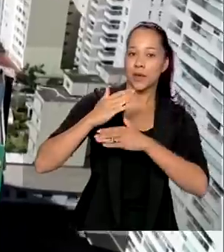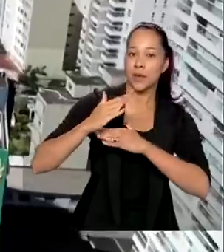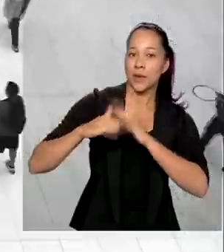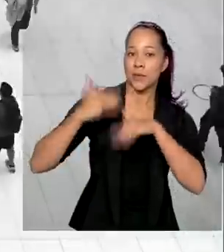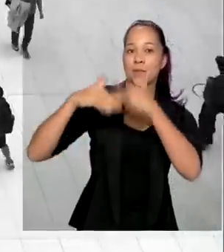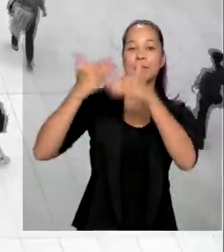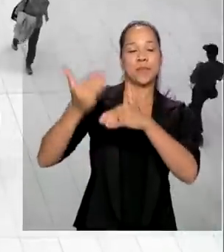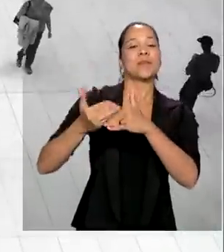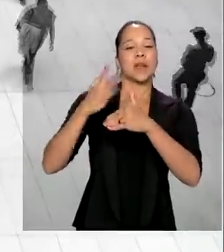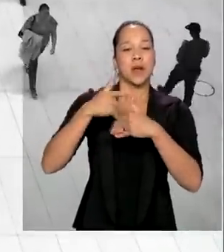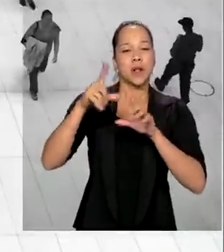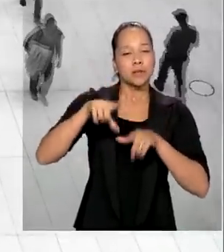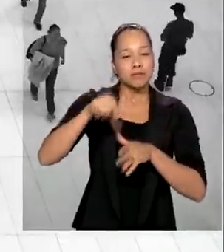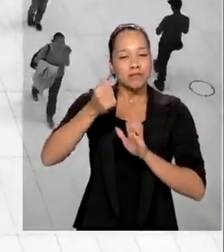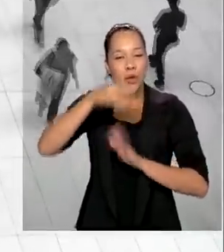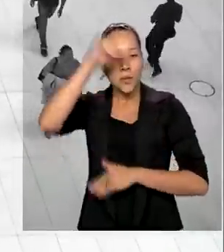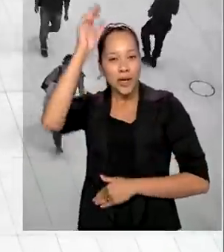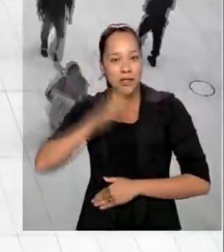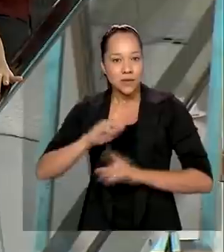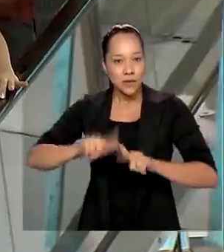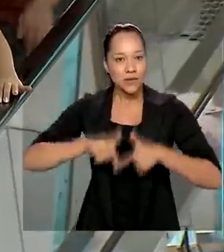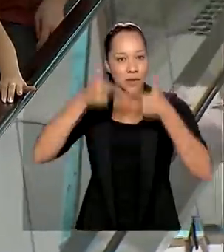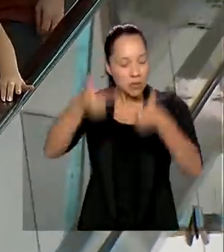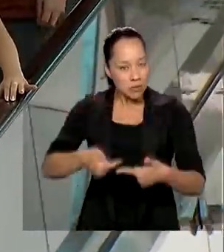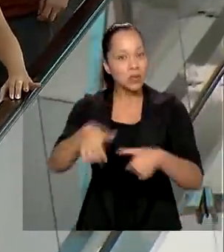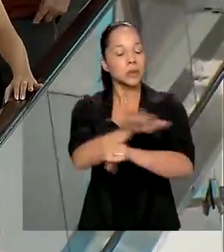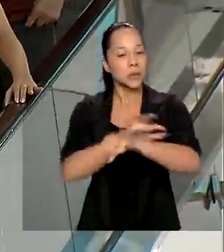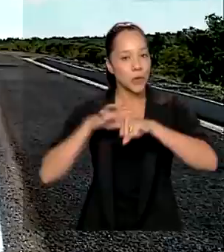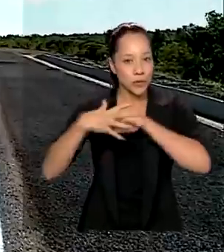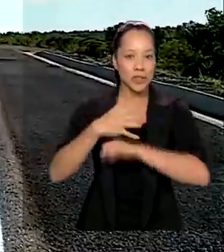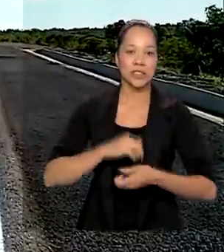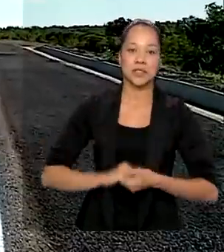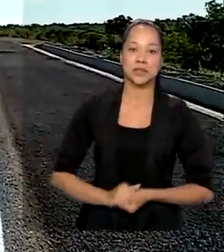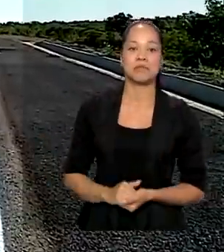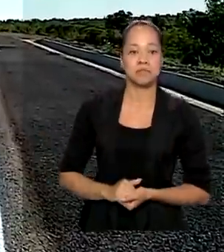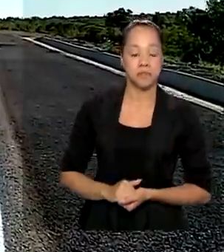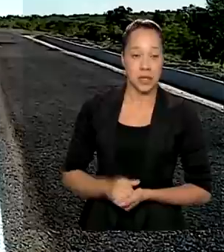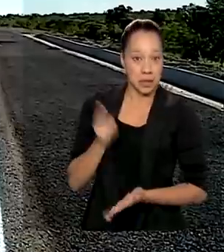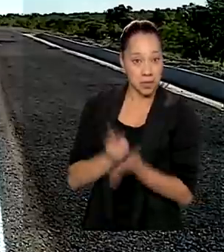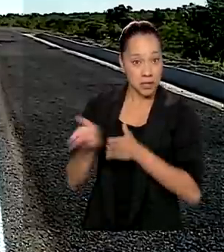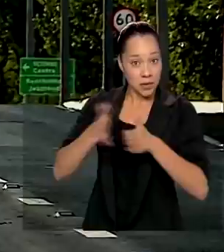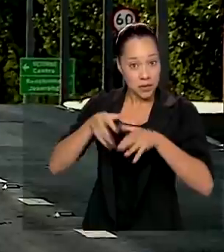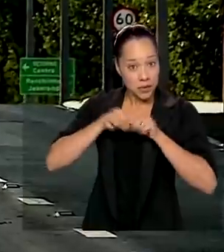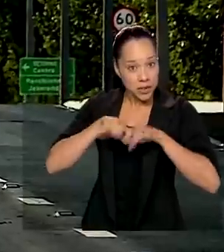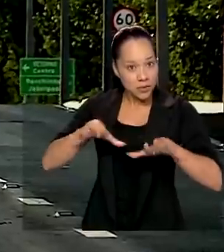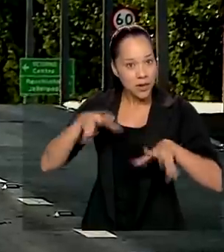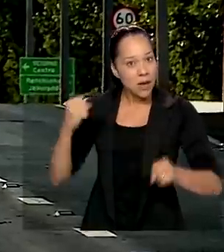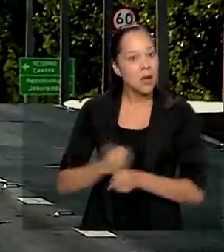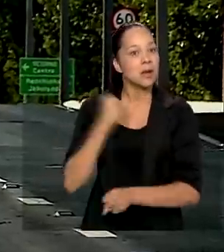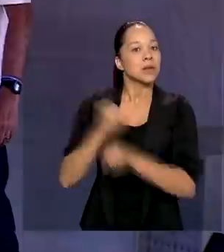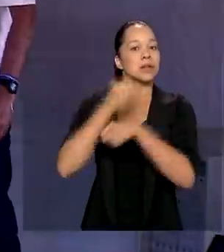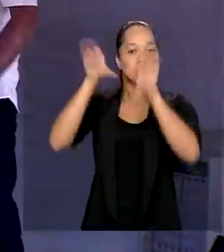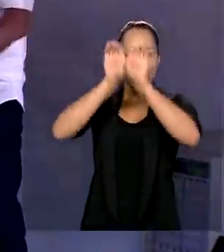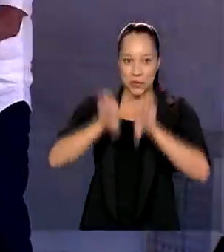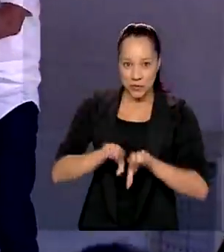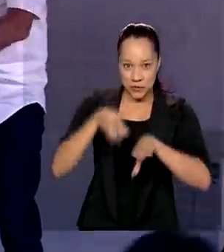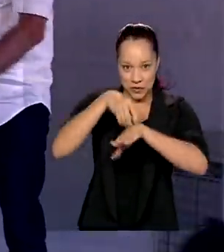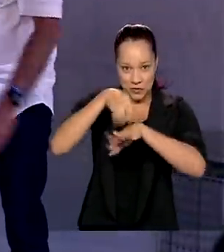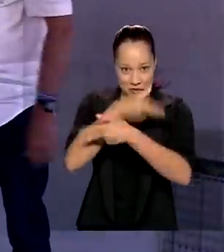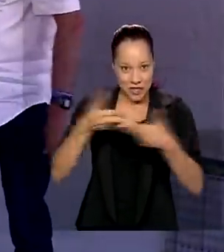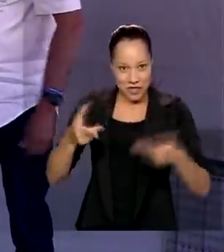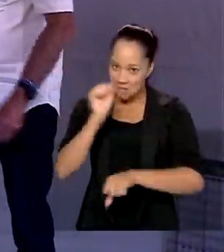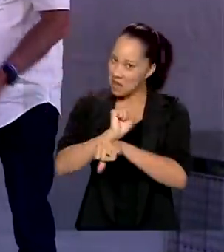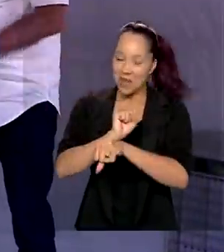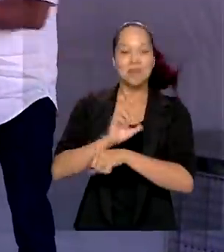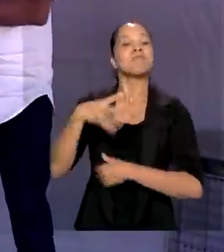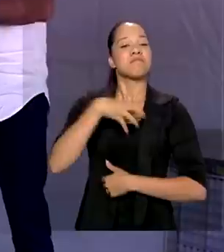destaca o Brasil no enfrentamento ao novo coronavírus. E mesmo com a pandemia, as obras de infraestrutura não pararam